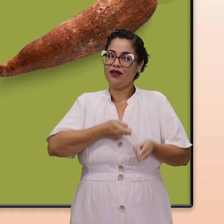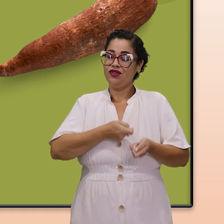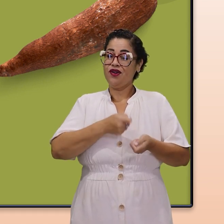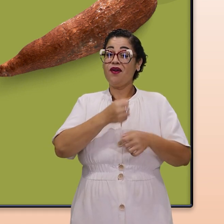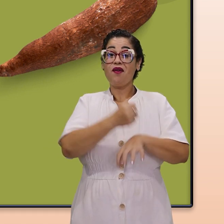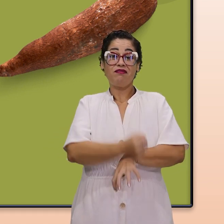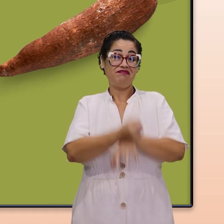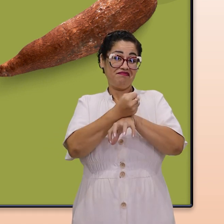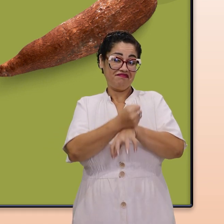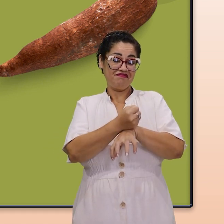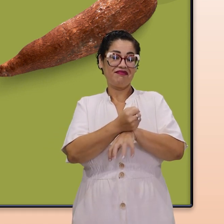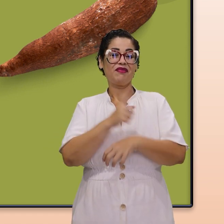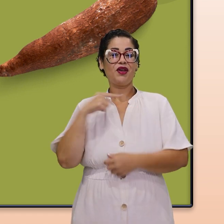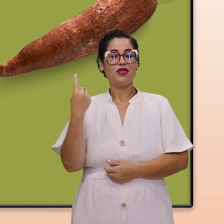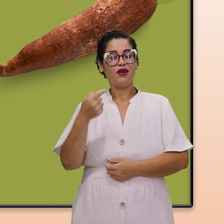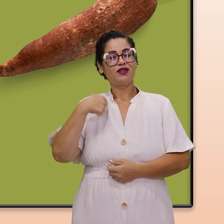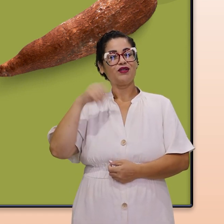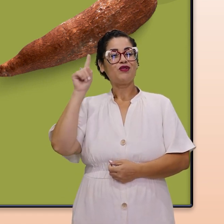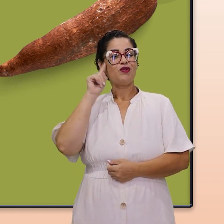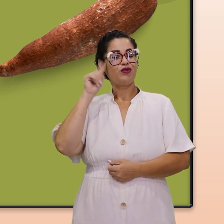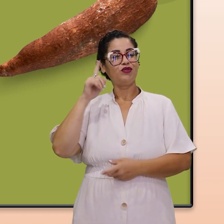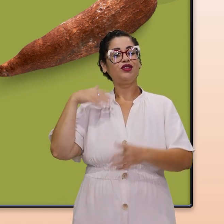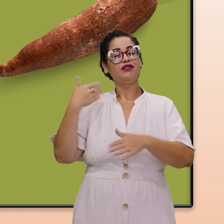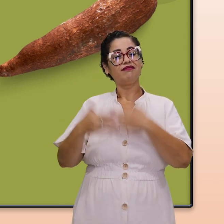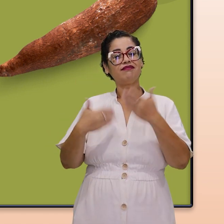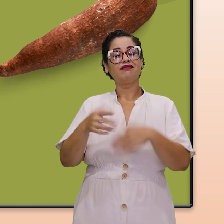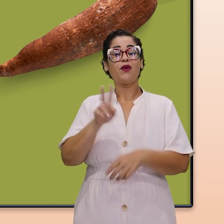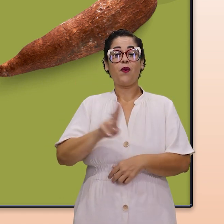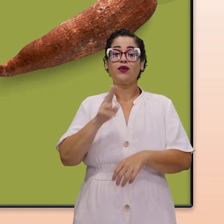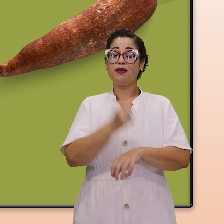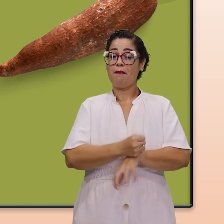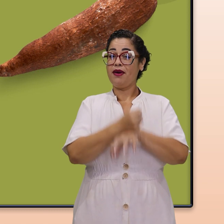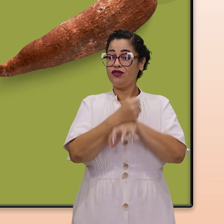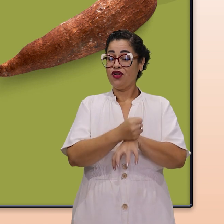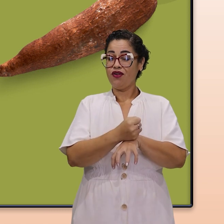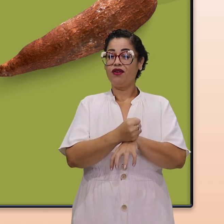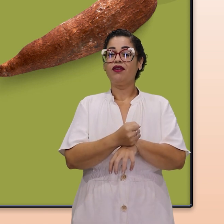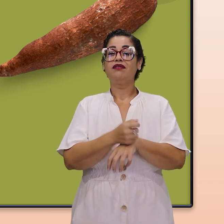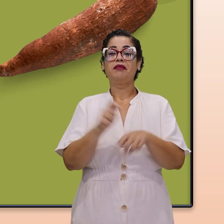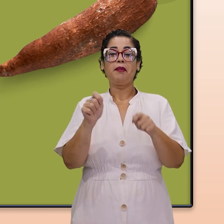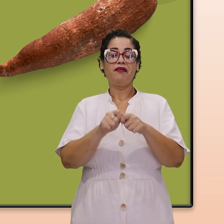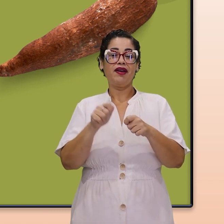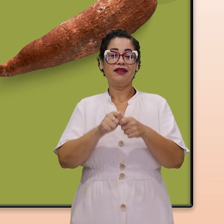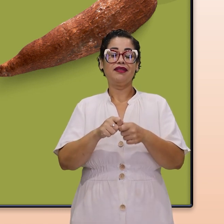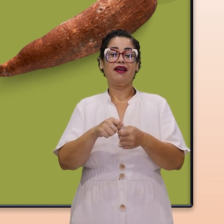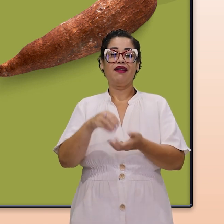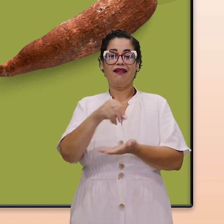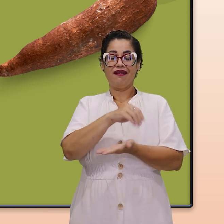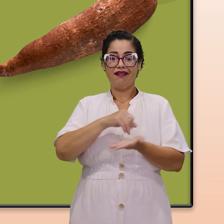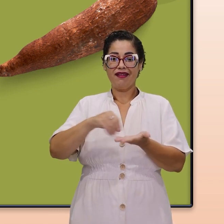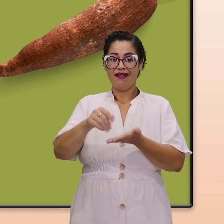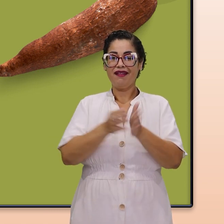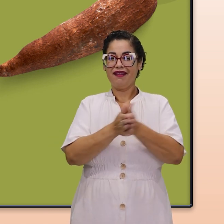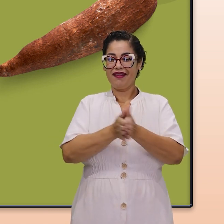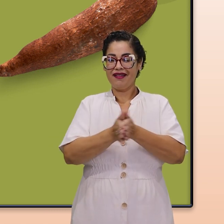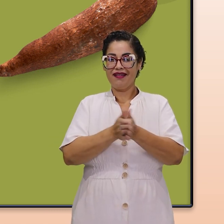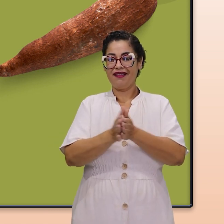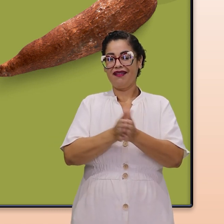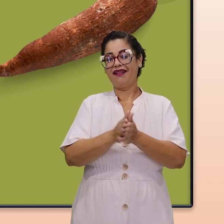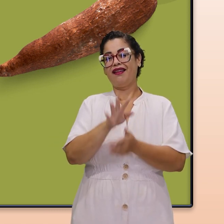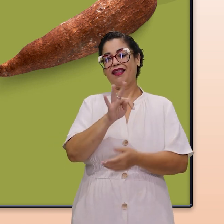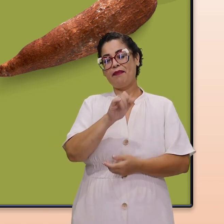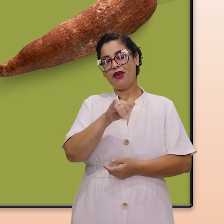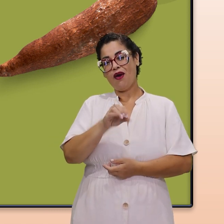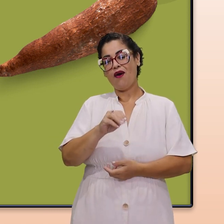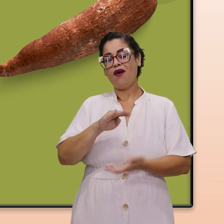mandioca. Nós, aqui no nosso dia a dia, utilizamos a mandioca para fazer a tapioca ou beiju, para comer de